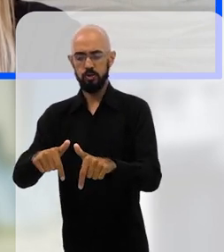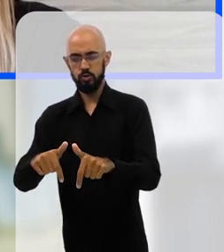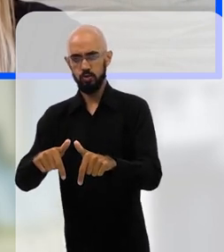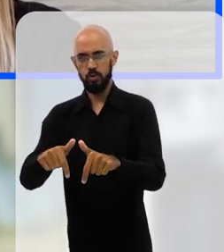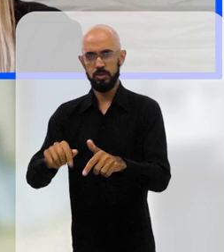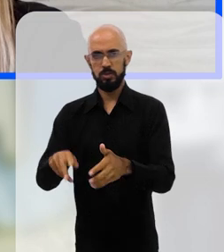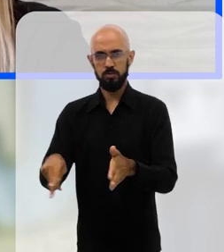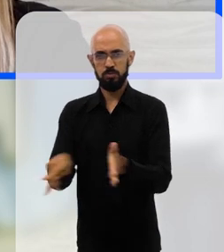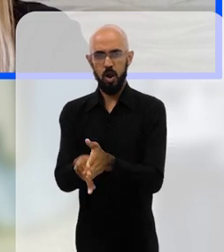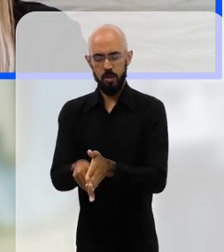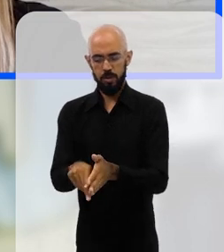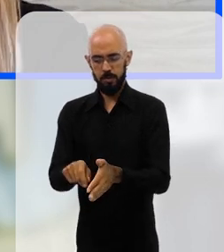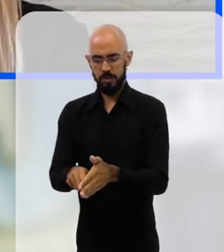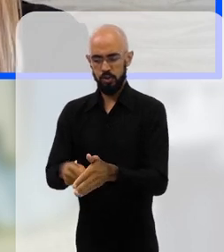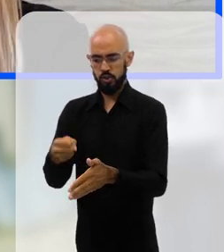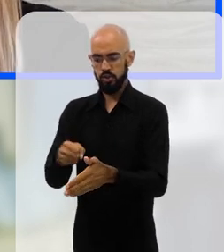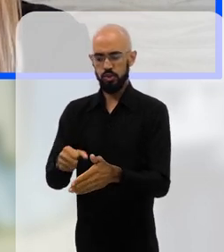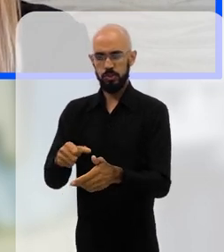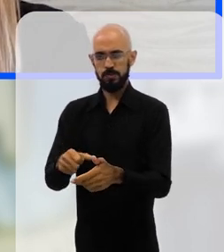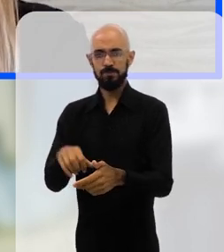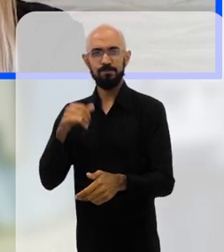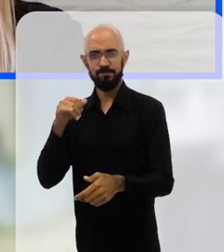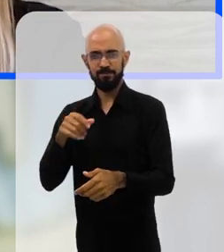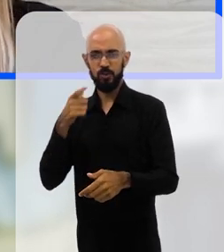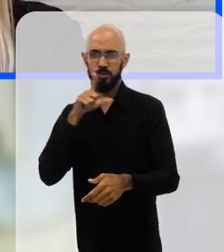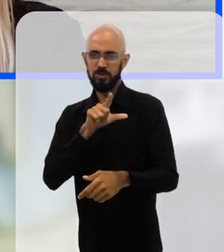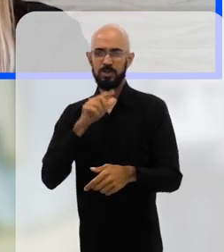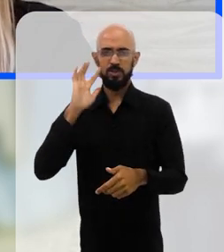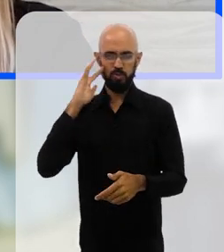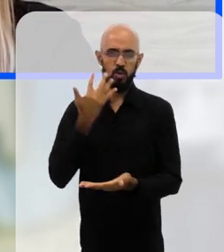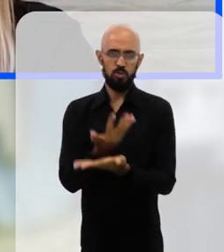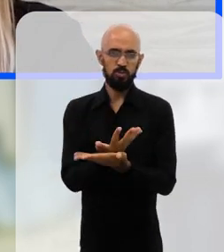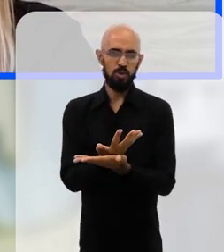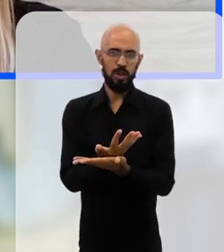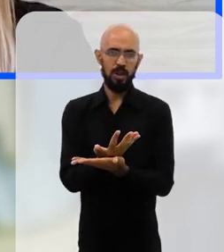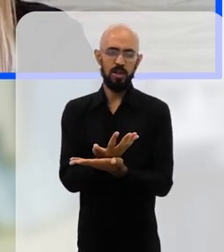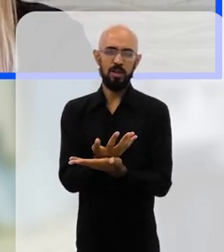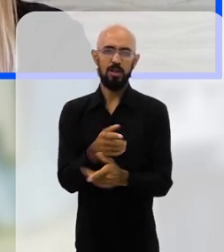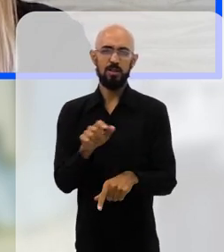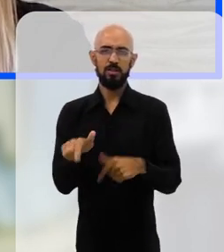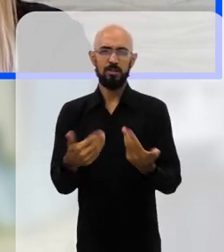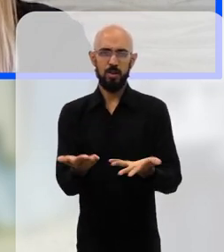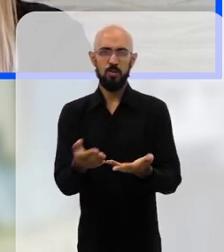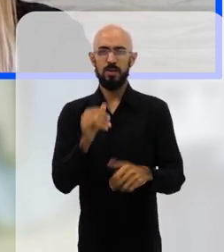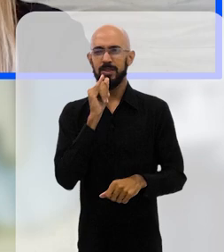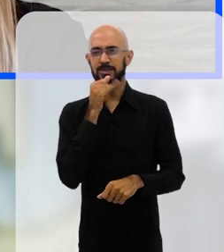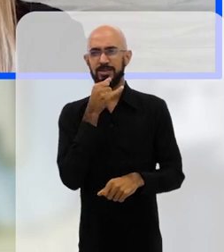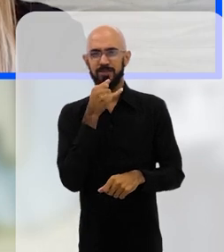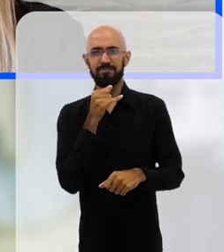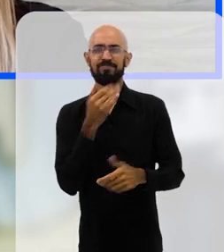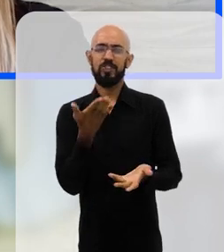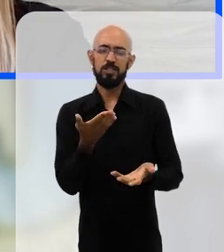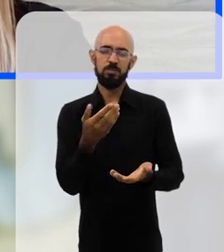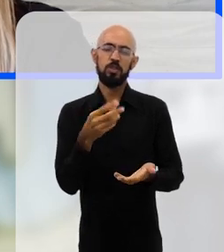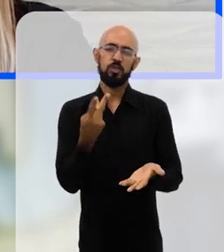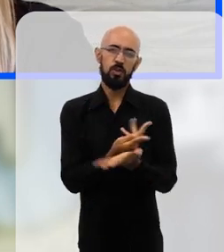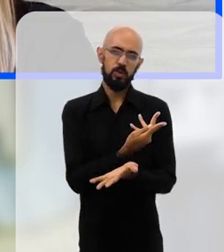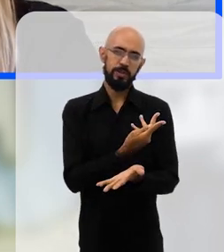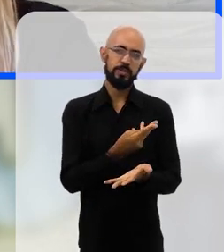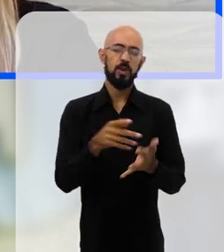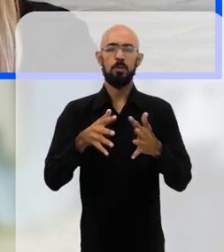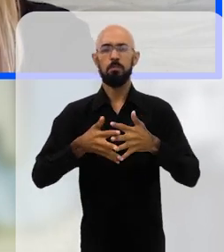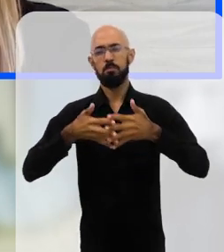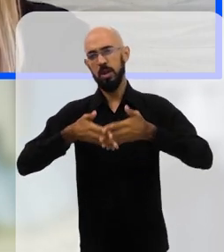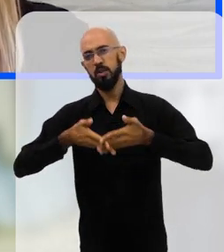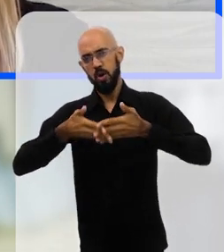direcionadas ao seu combate. Então, pensando especificamente, usando um pouco o próprio exemplo, infelizmente, da